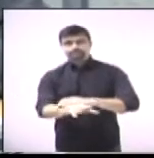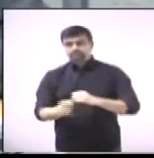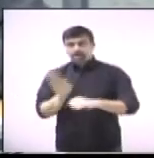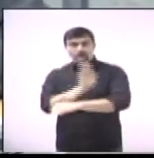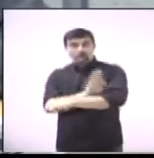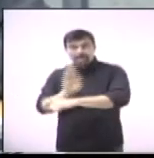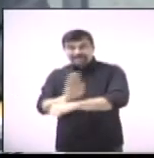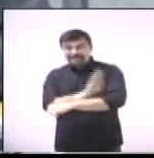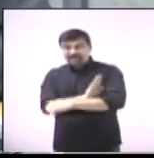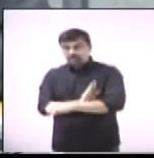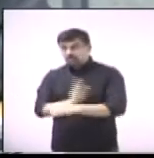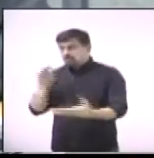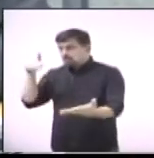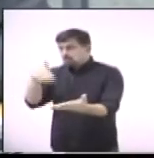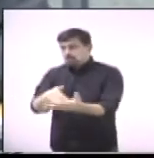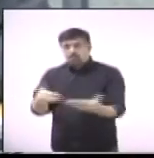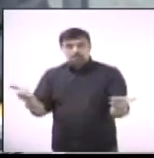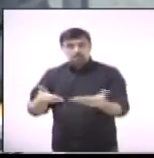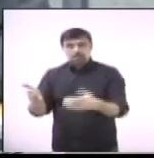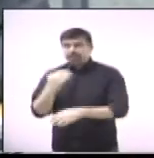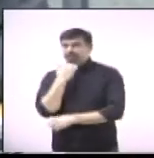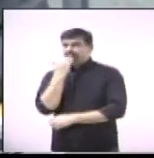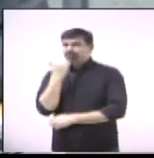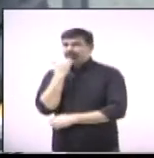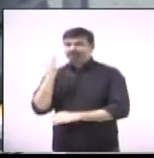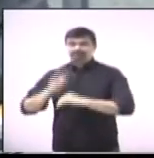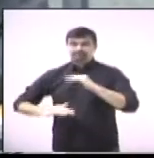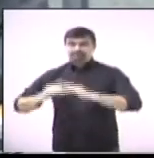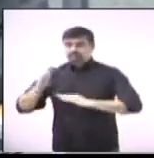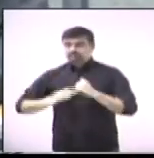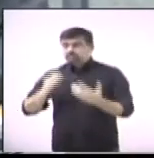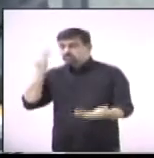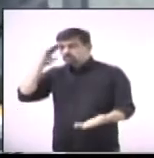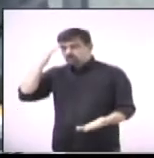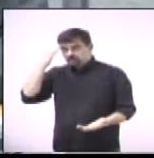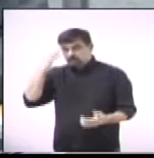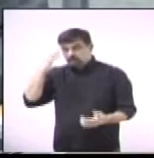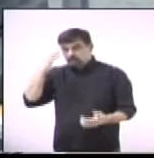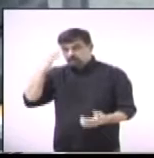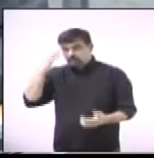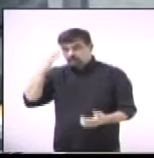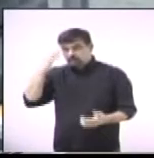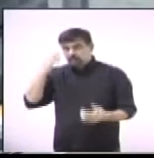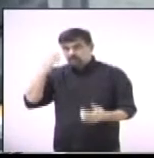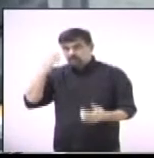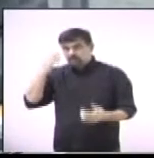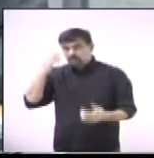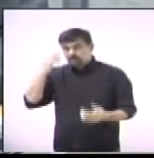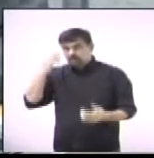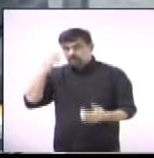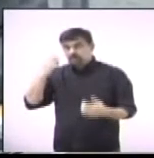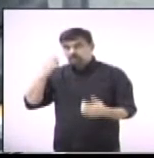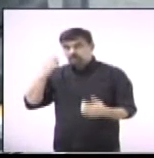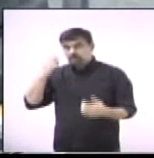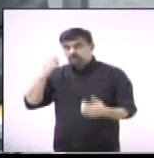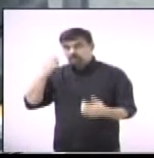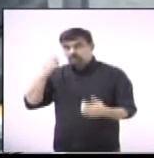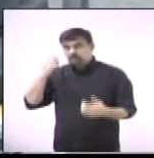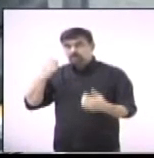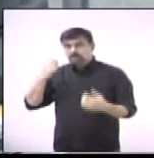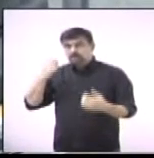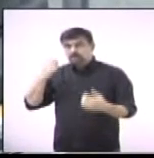momento não vi que essas ações foram tomadas, e eu entendo que existe a necessidade de estar fazendo uma cobrança mais firme